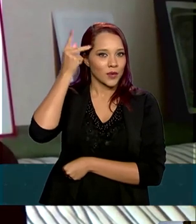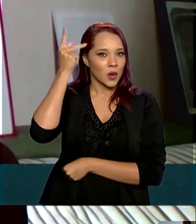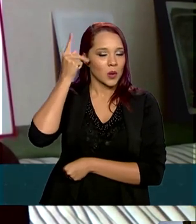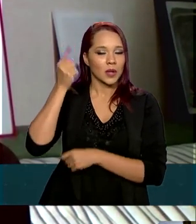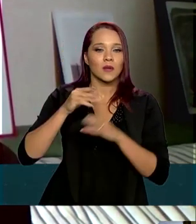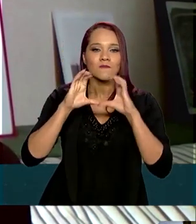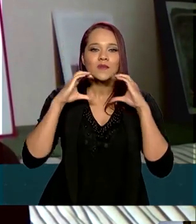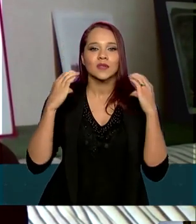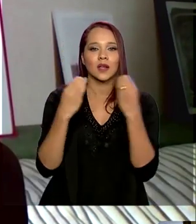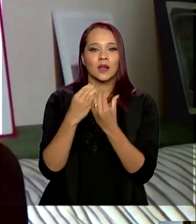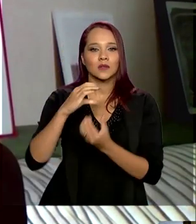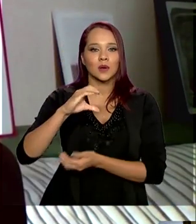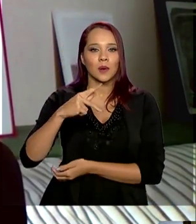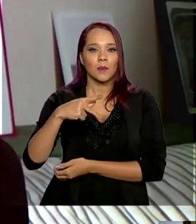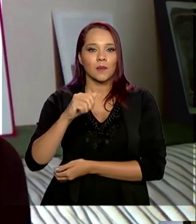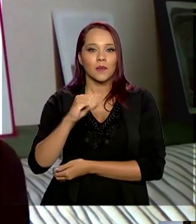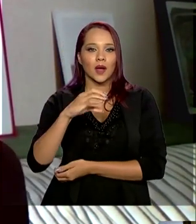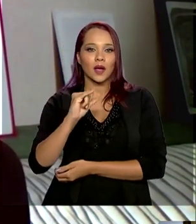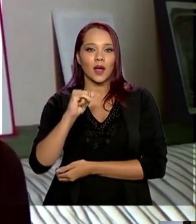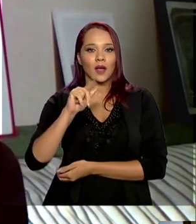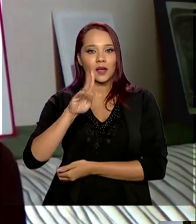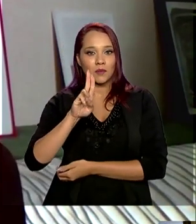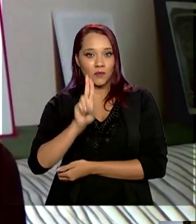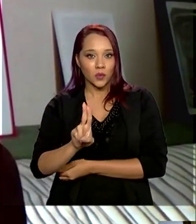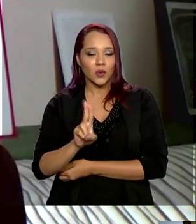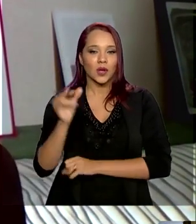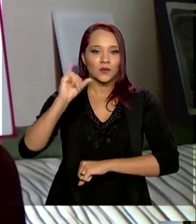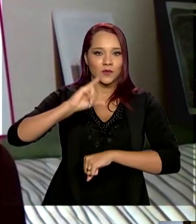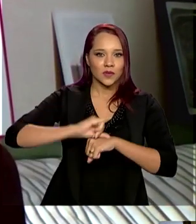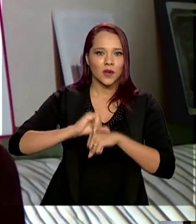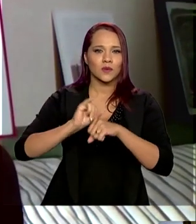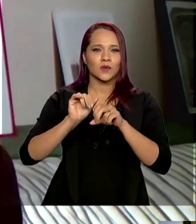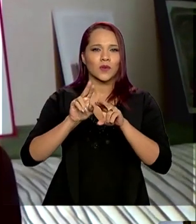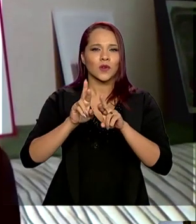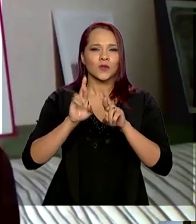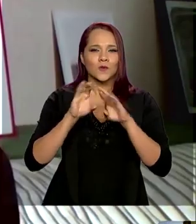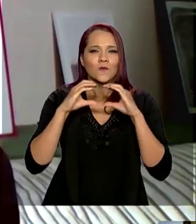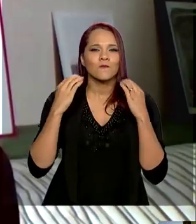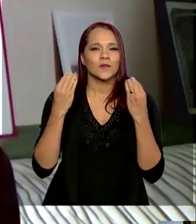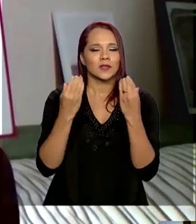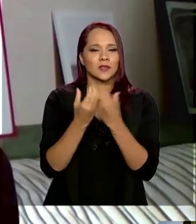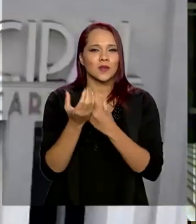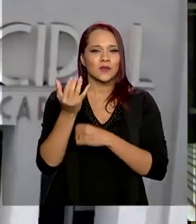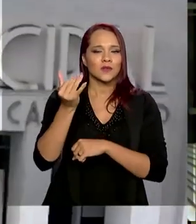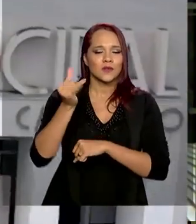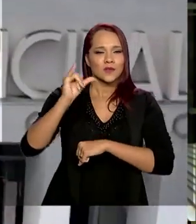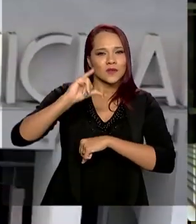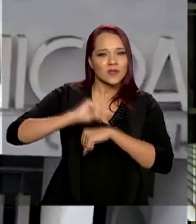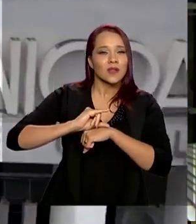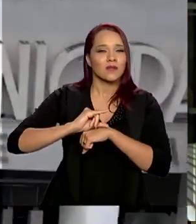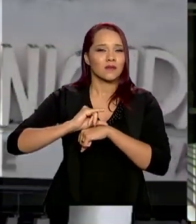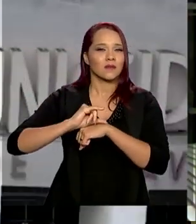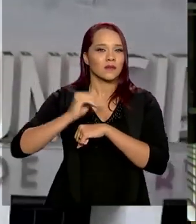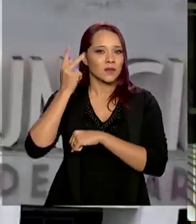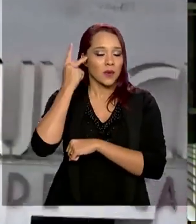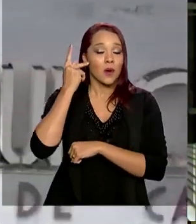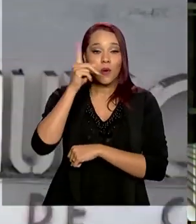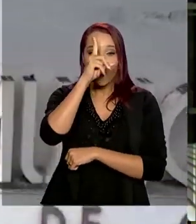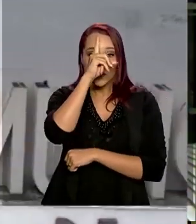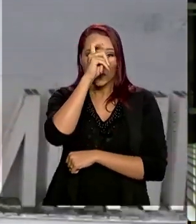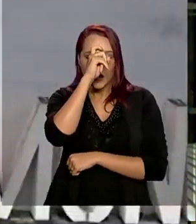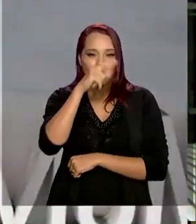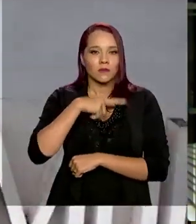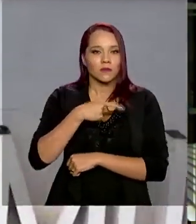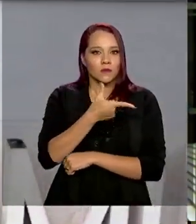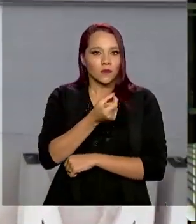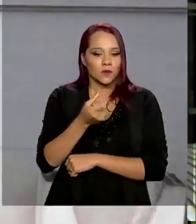estádio do Pacaembu, na Zona Oeste, e no centro de convenções do Anhembi, na Zona Norte da capital. O hospital do Pacaembu, com